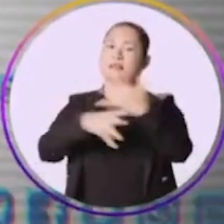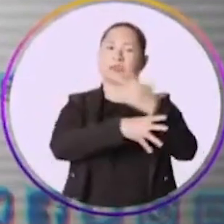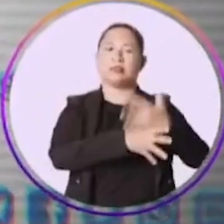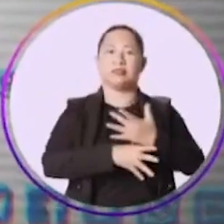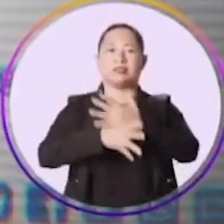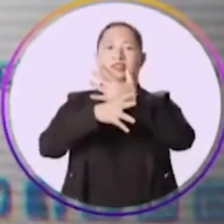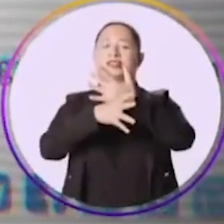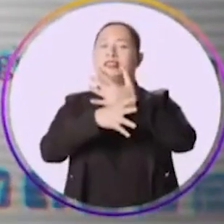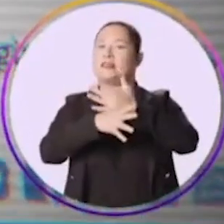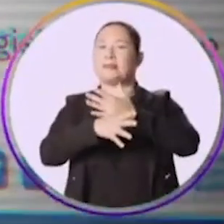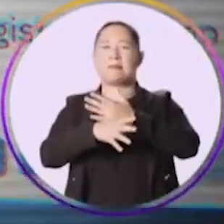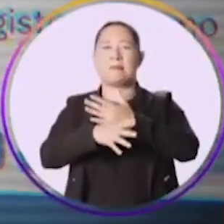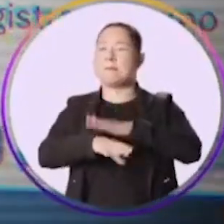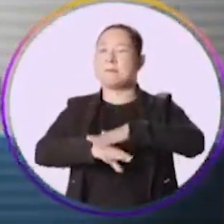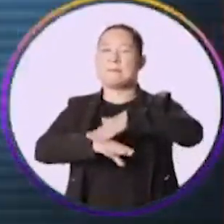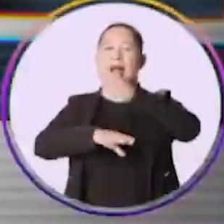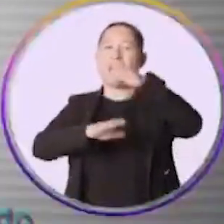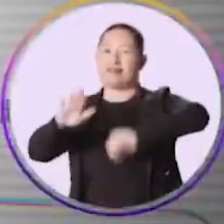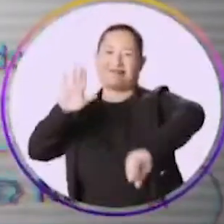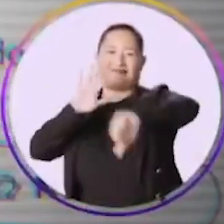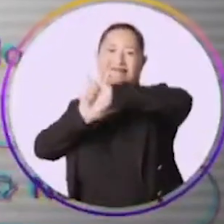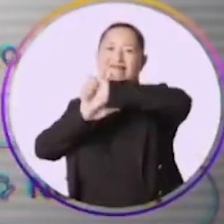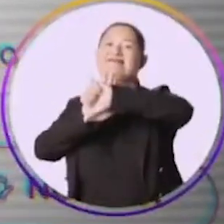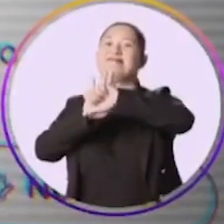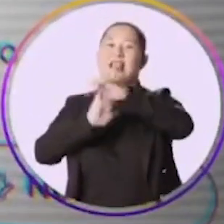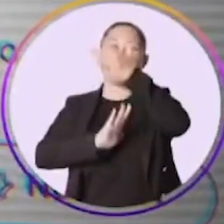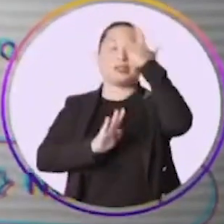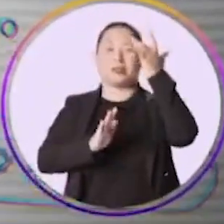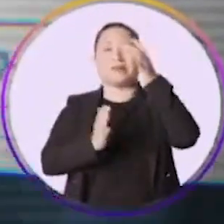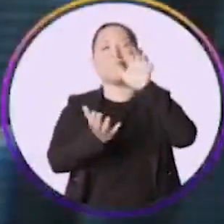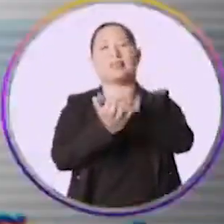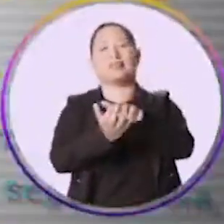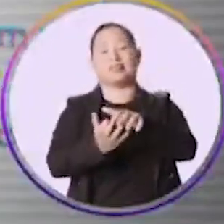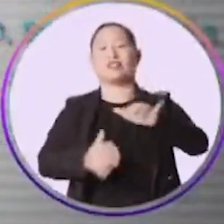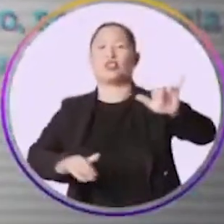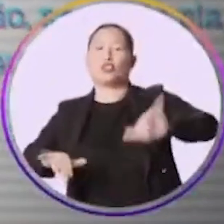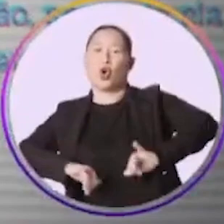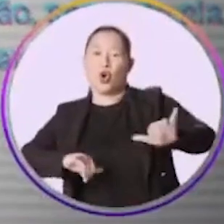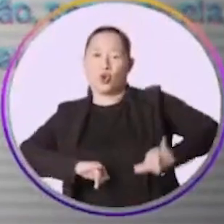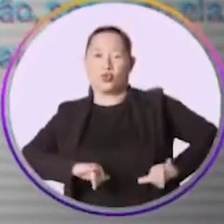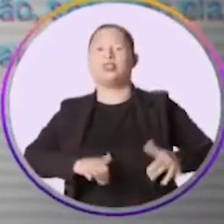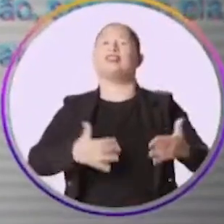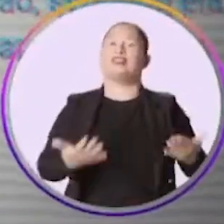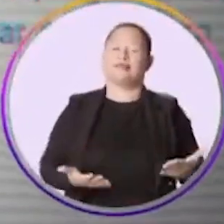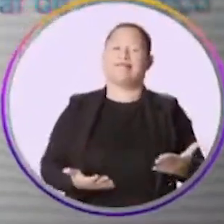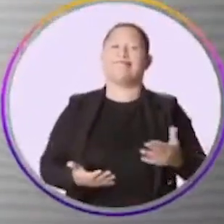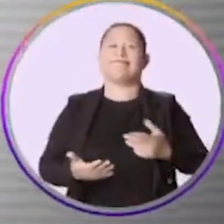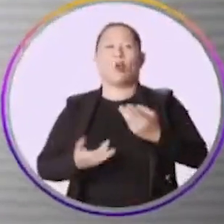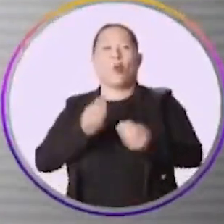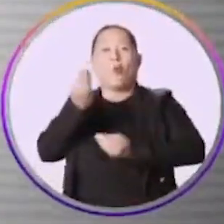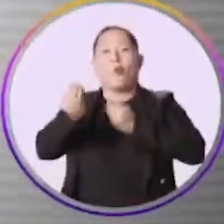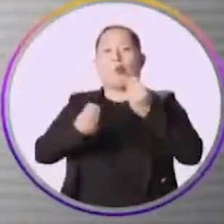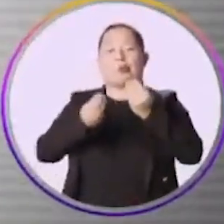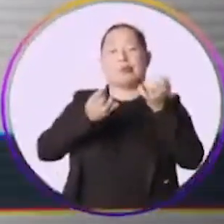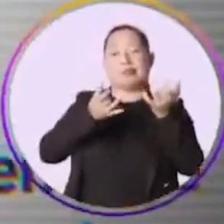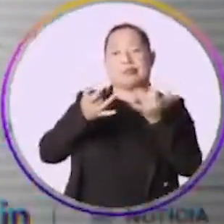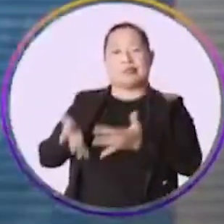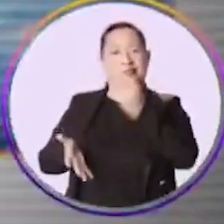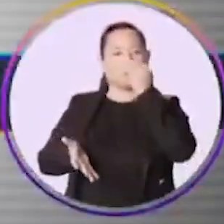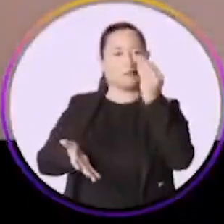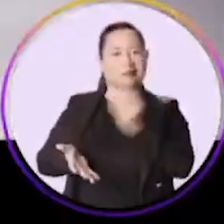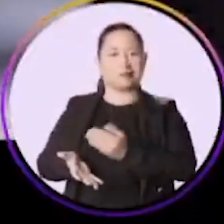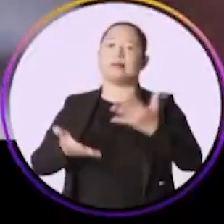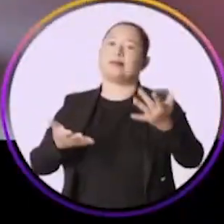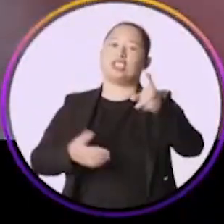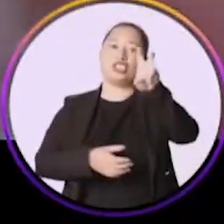cidades estão dominadas pela criminalidade. E os pernambucanos sofrem com a violência, a impunidade e o abandono.